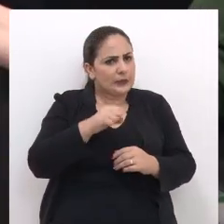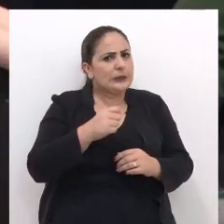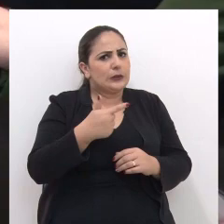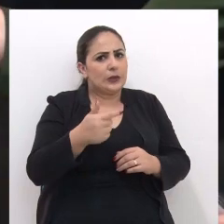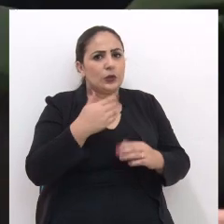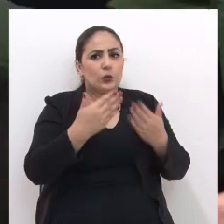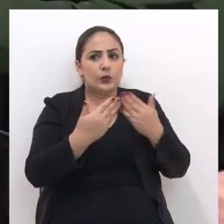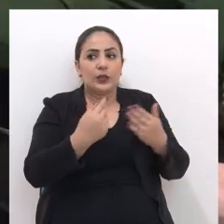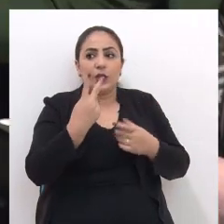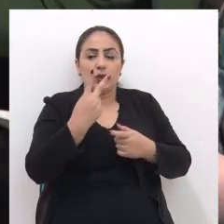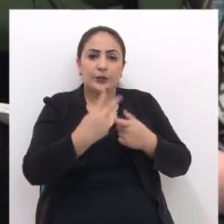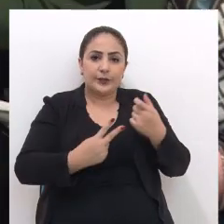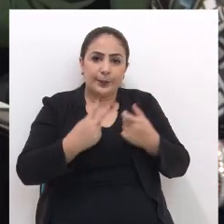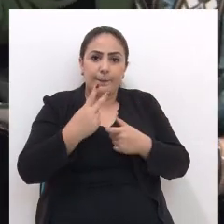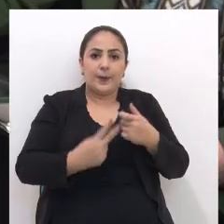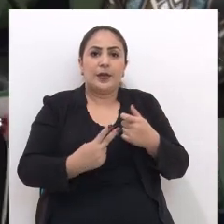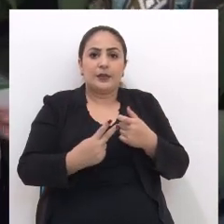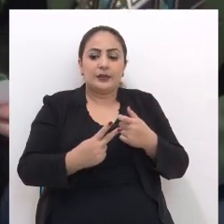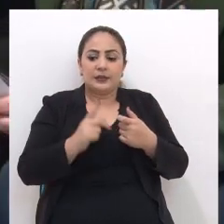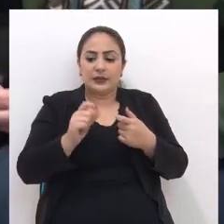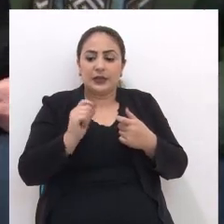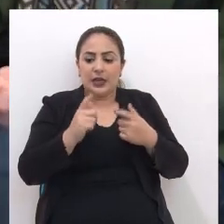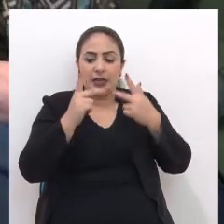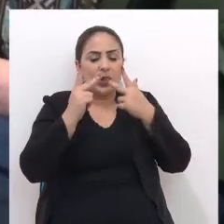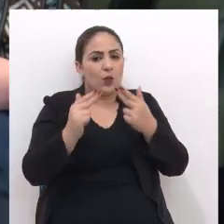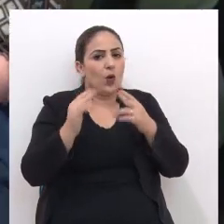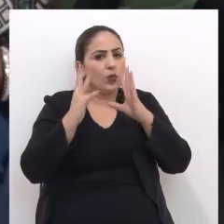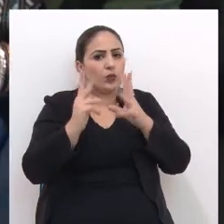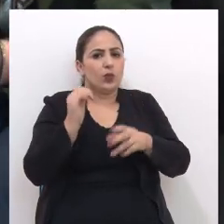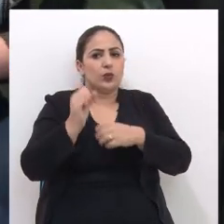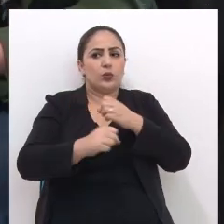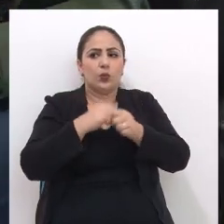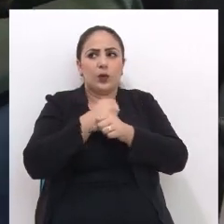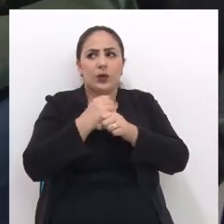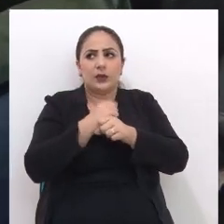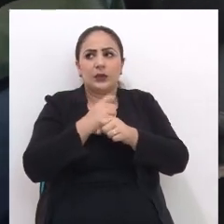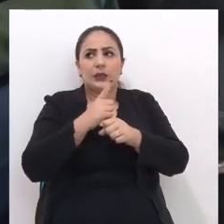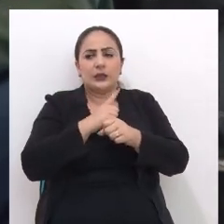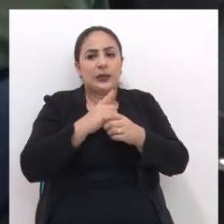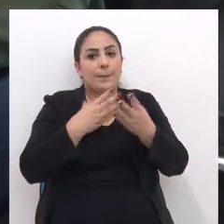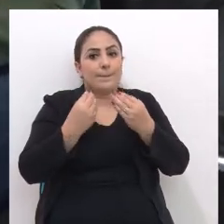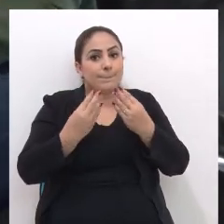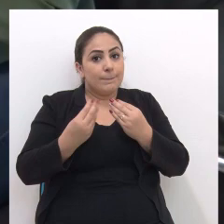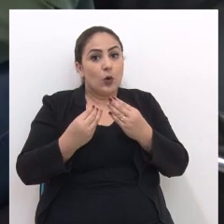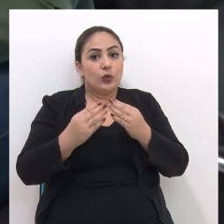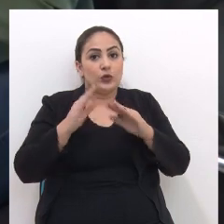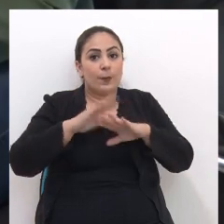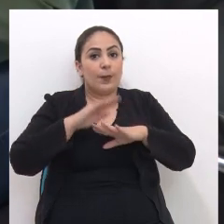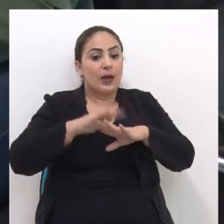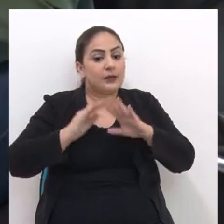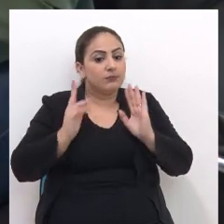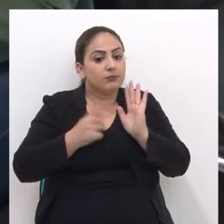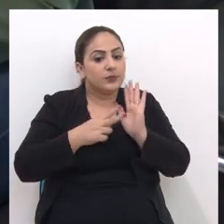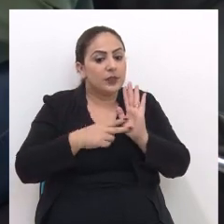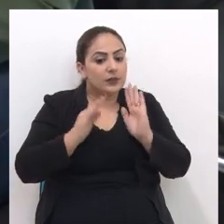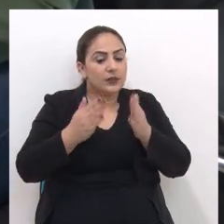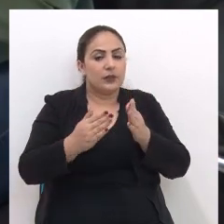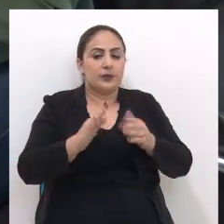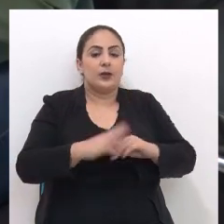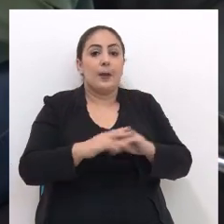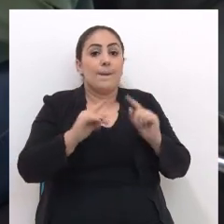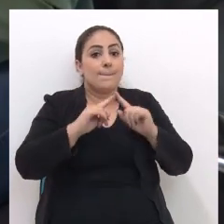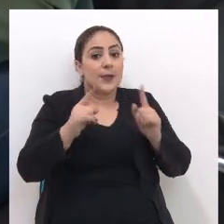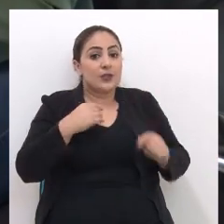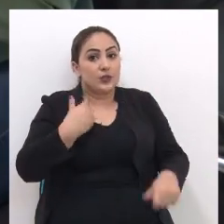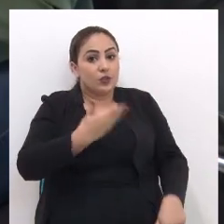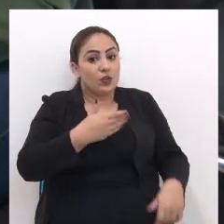Sem dúvida São dois meses Que assim como Todo ano Eles exigem Um pouco mais De atenção Dos parlamentares